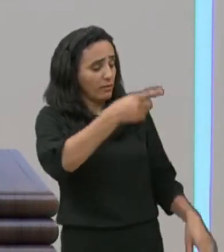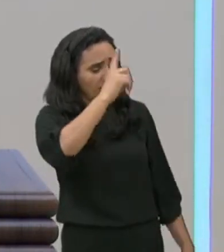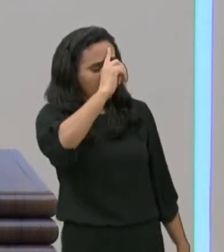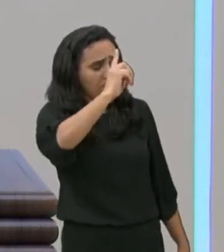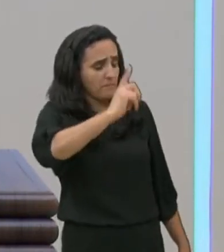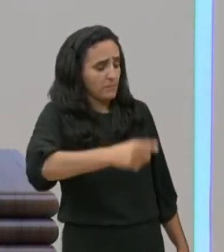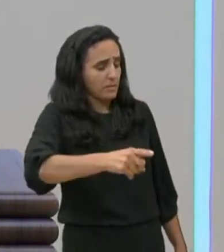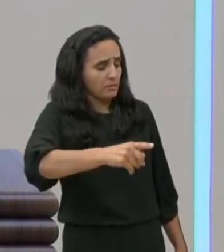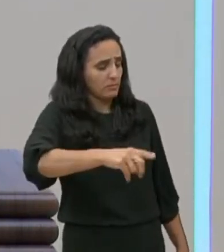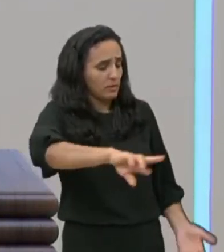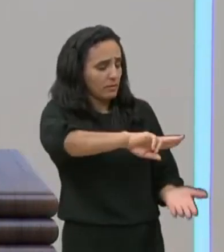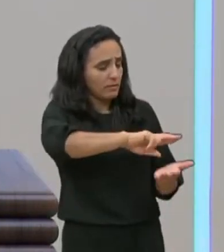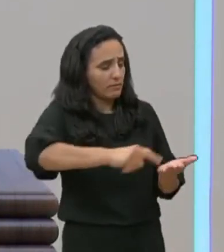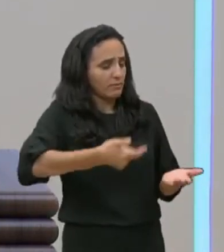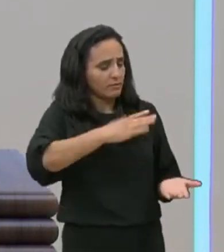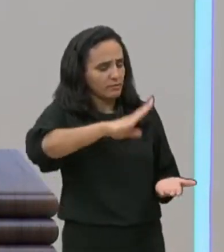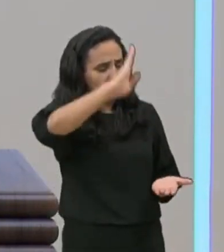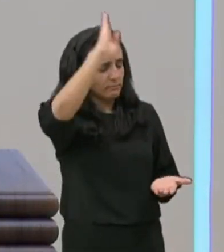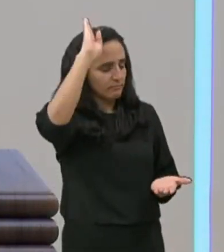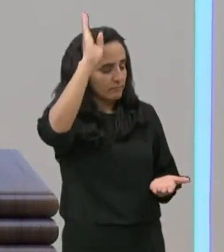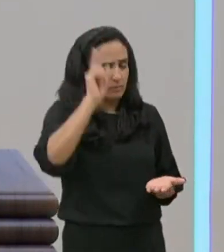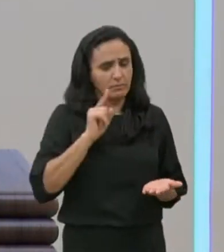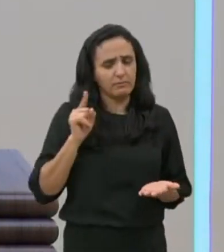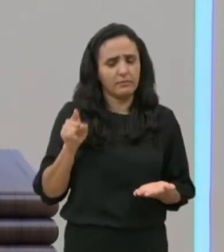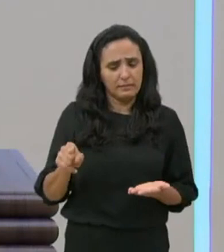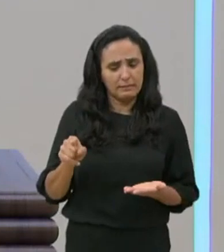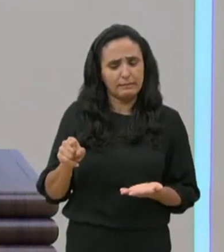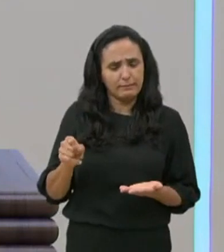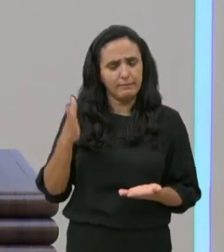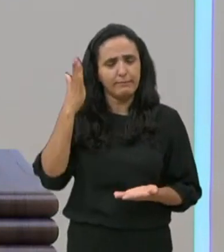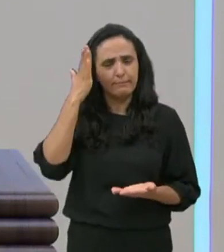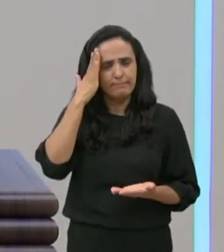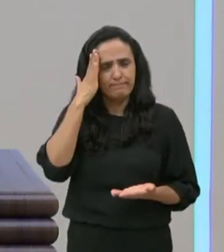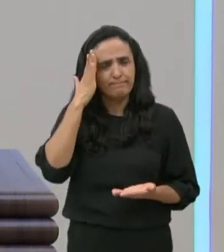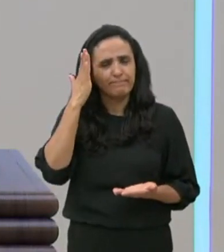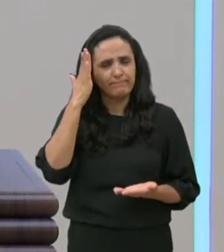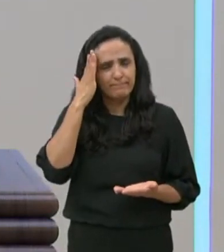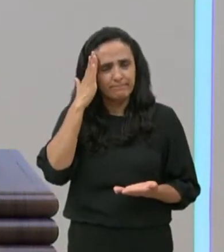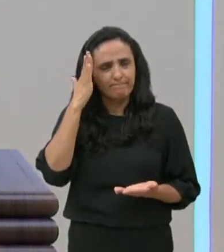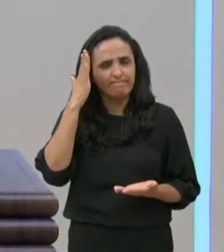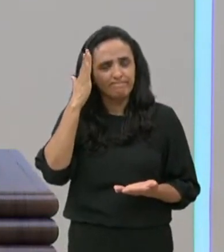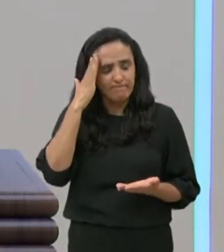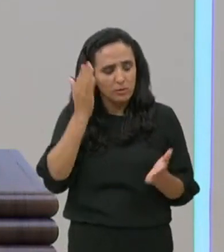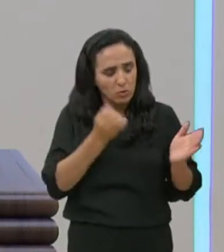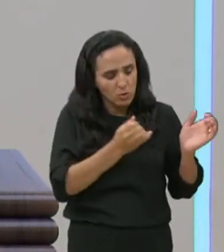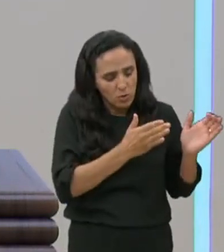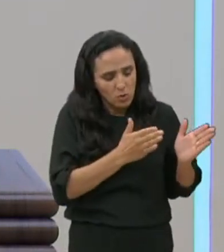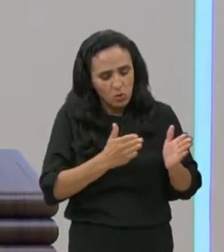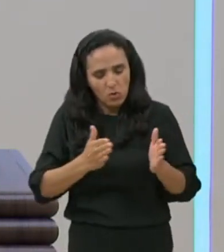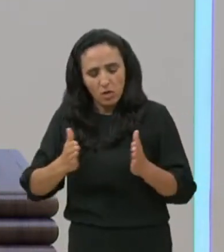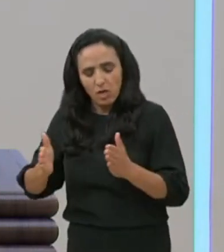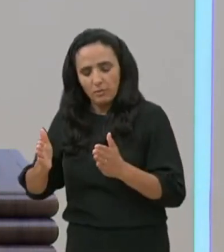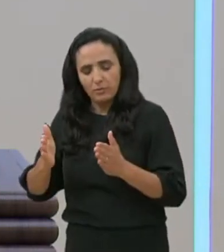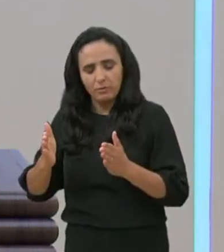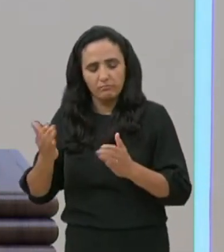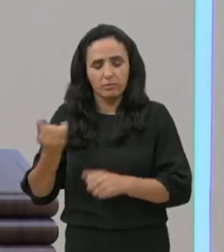Este homem, ele entende de hierarquia.